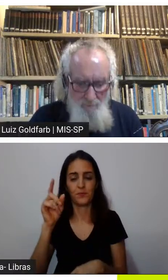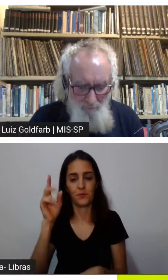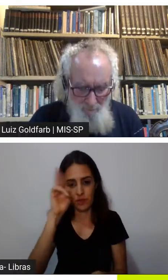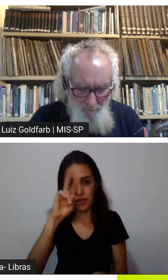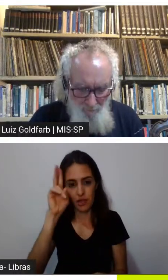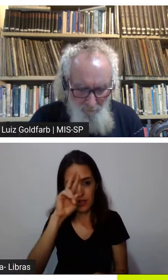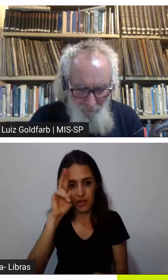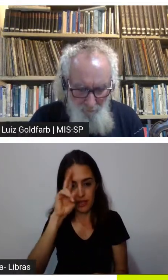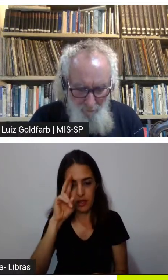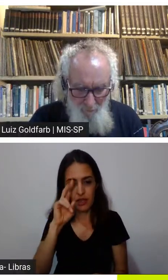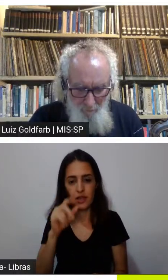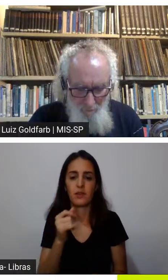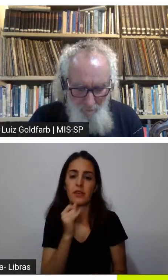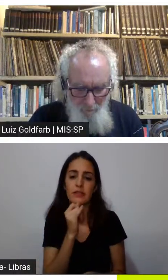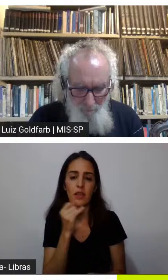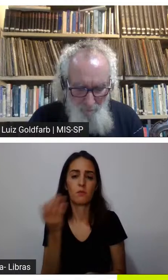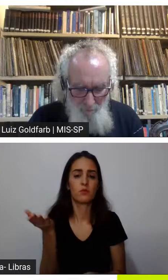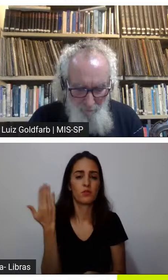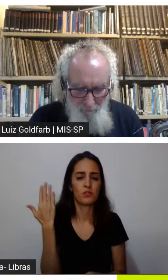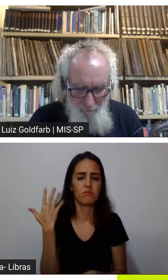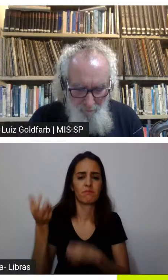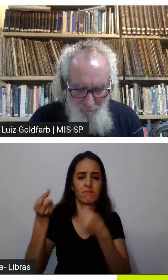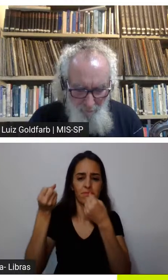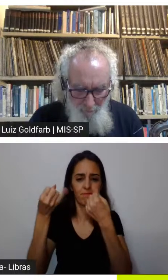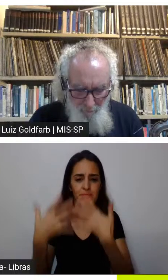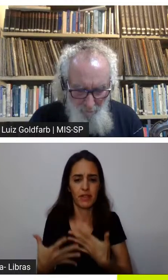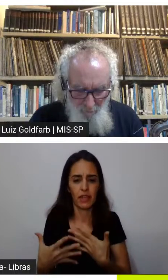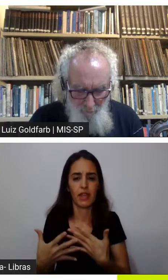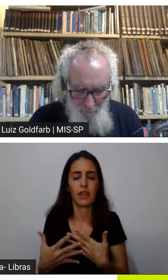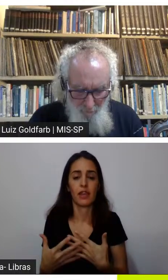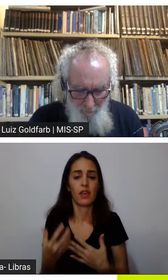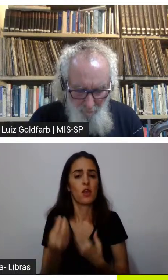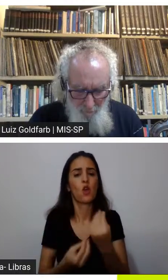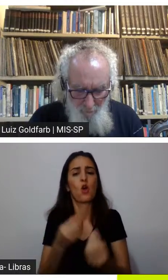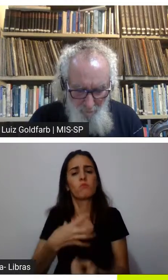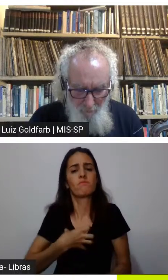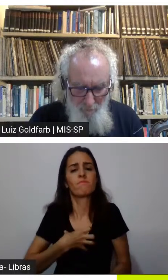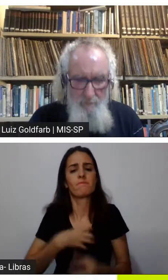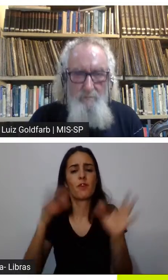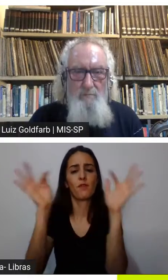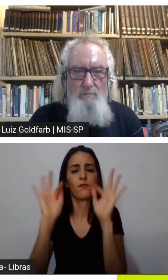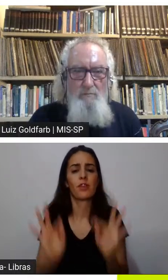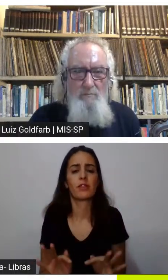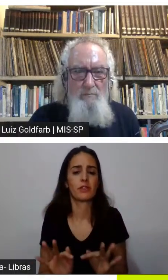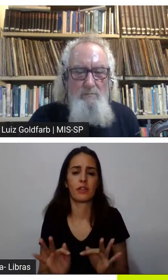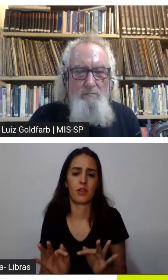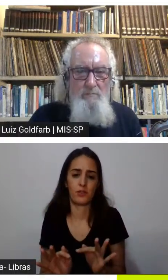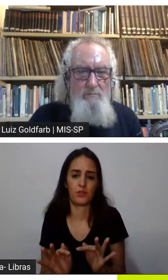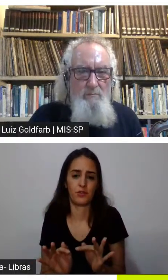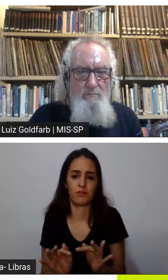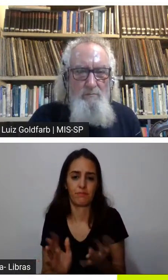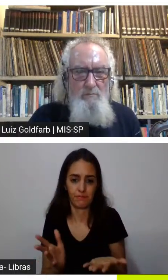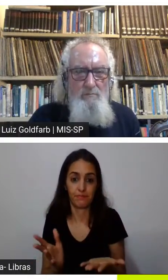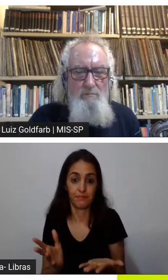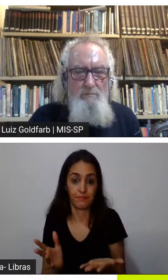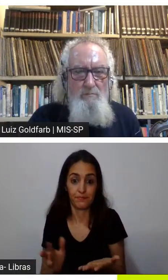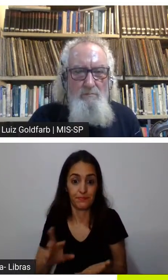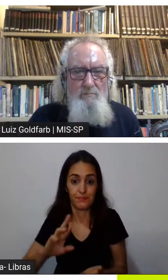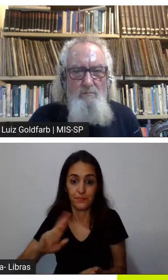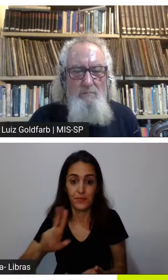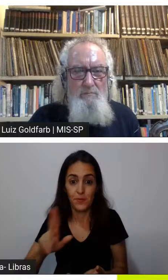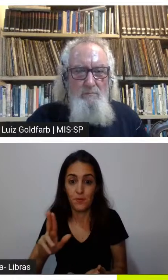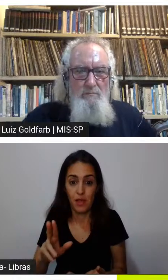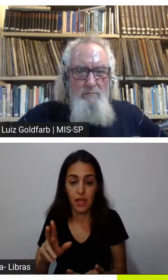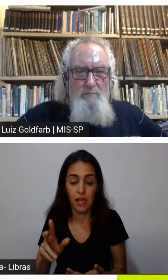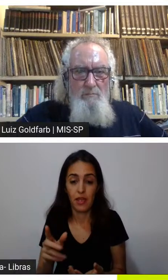maravilhoso do do índice de felicidade interna bruta porque não é isso que no final das contas na essência